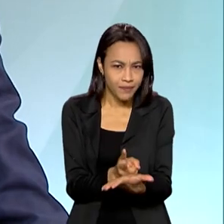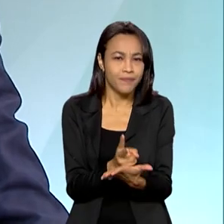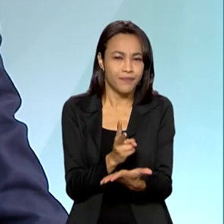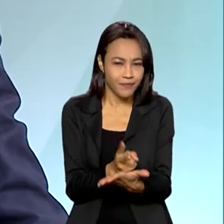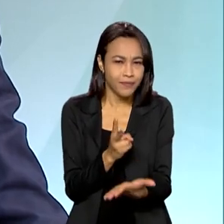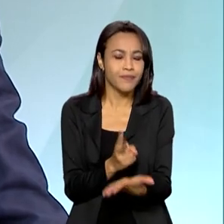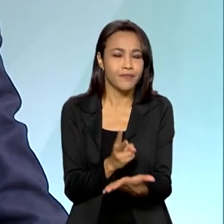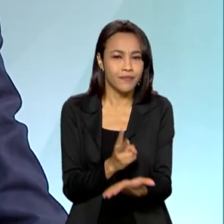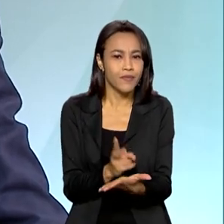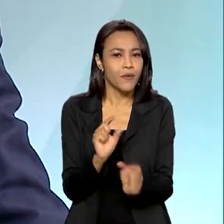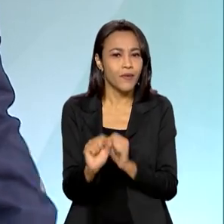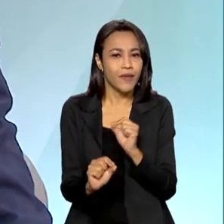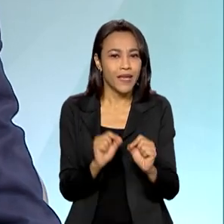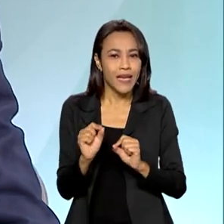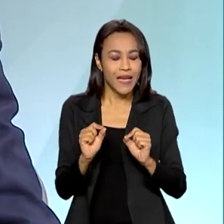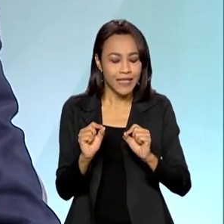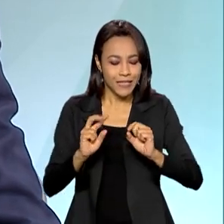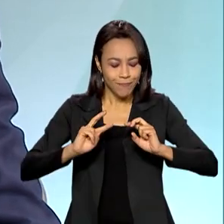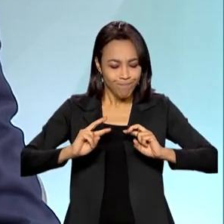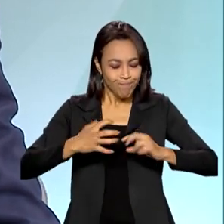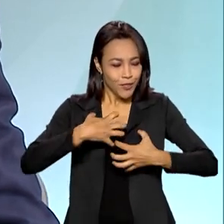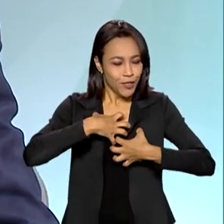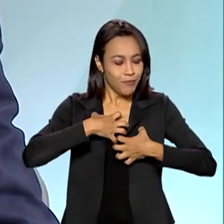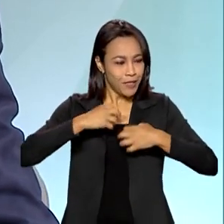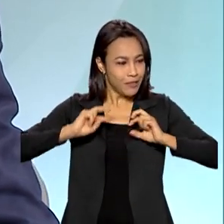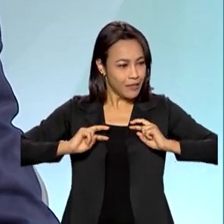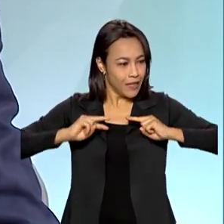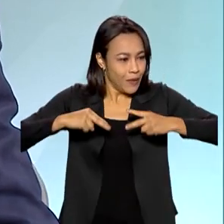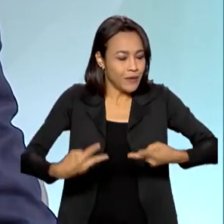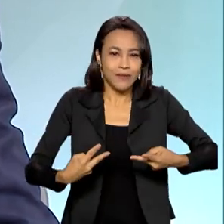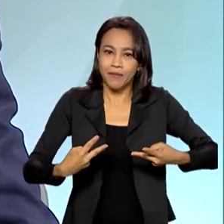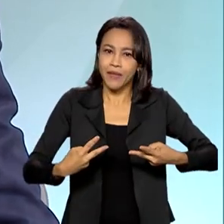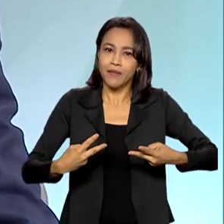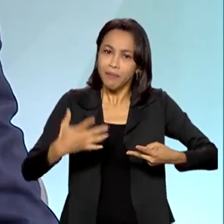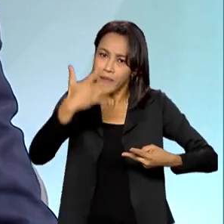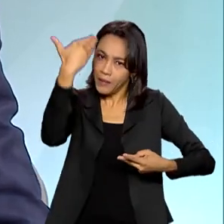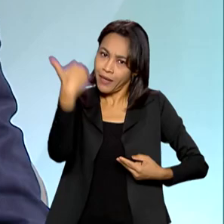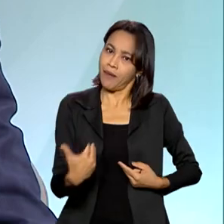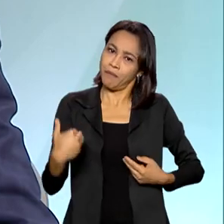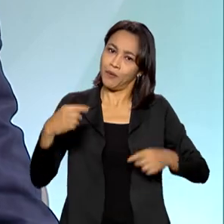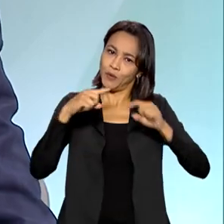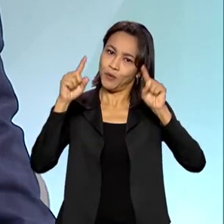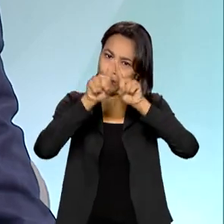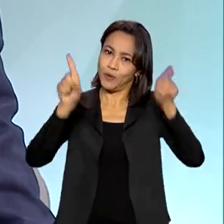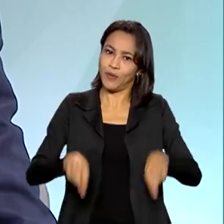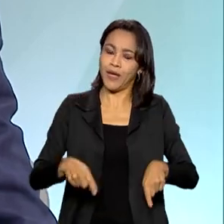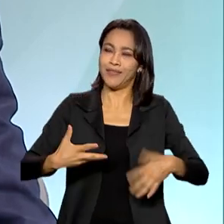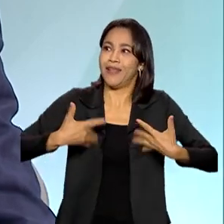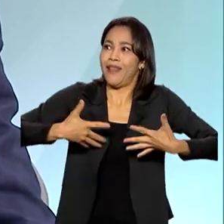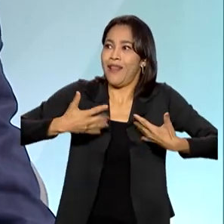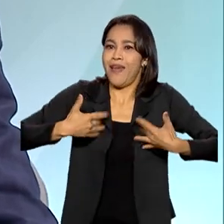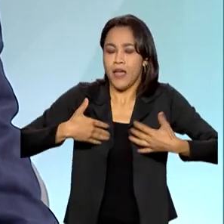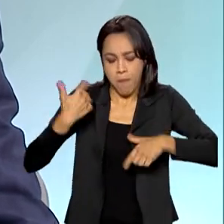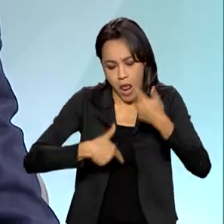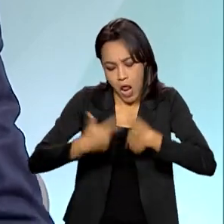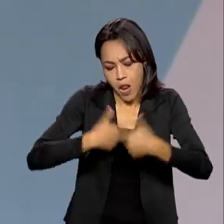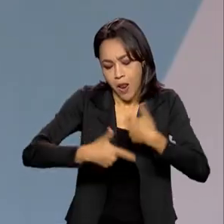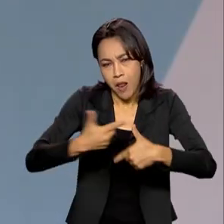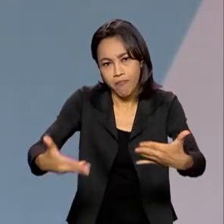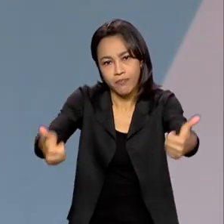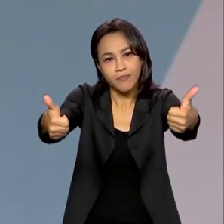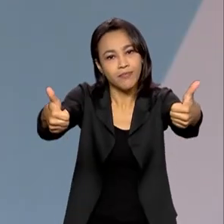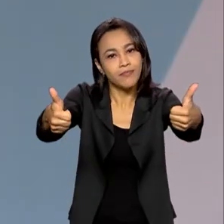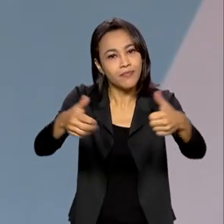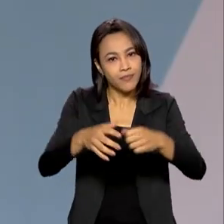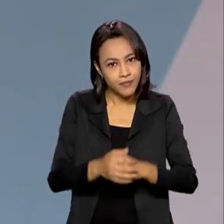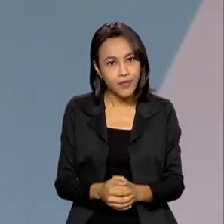desse resgate do sentimento de pertencimento, quer dizer, os funcionários empolgados produzem mais. E o resultado do banco, ele foi, de